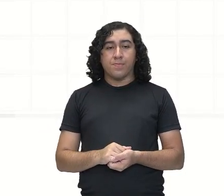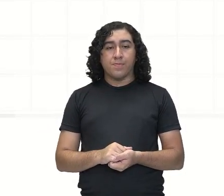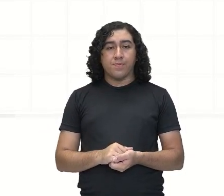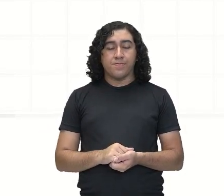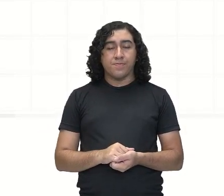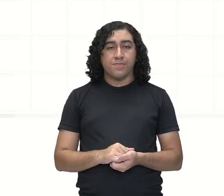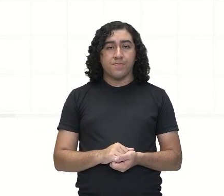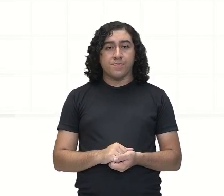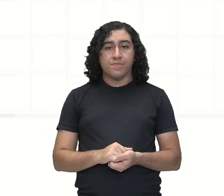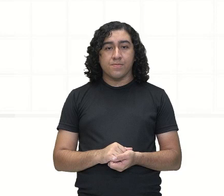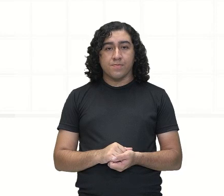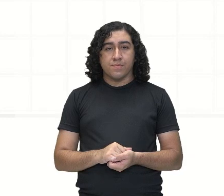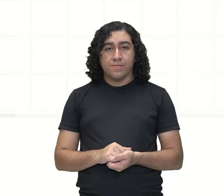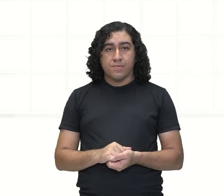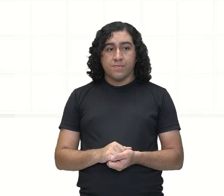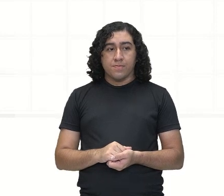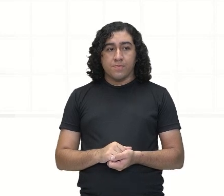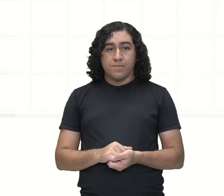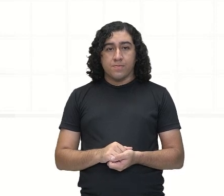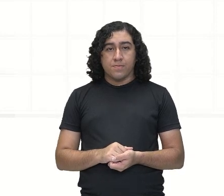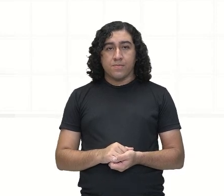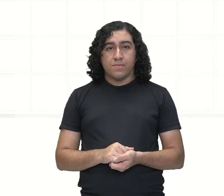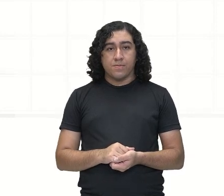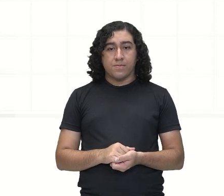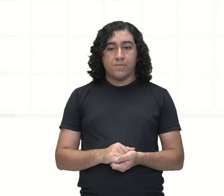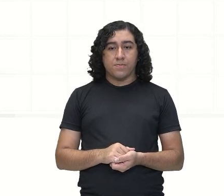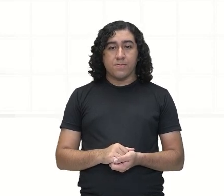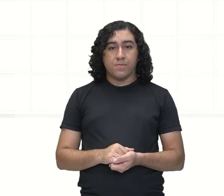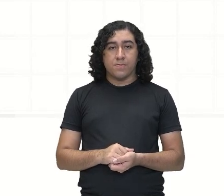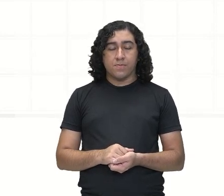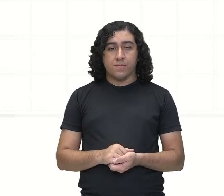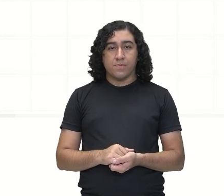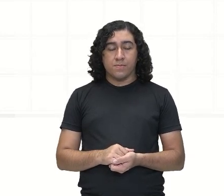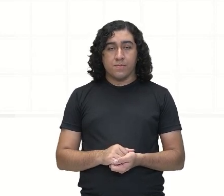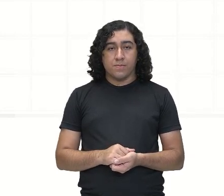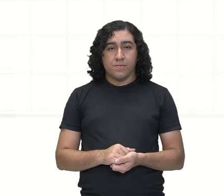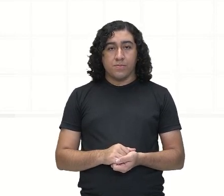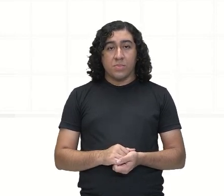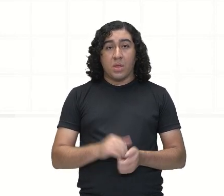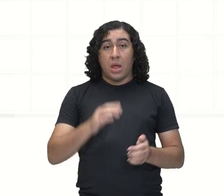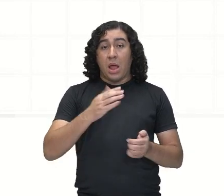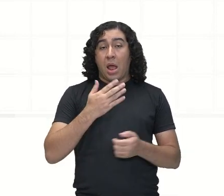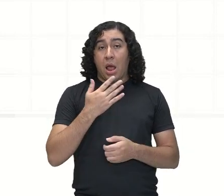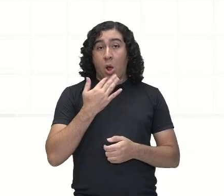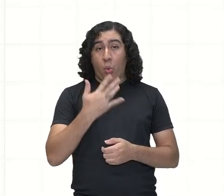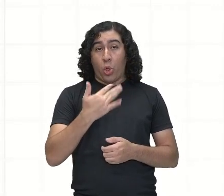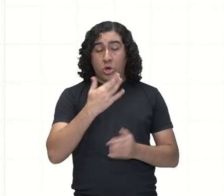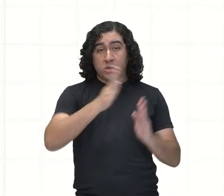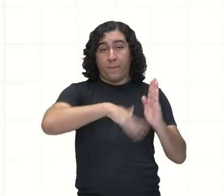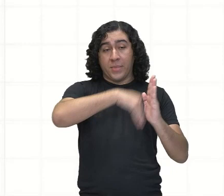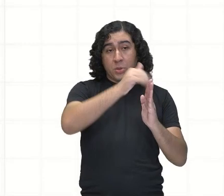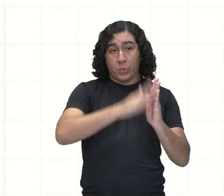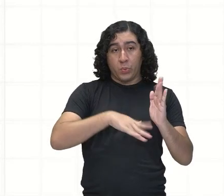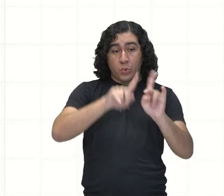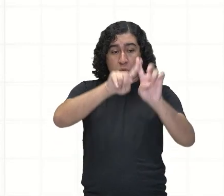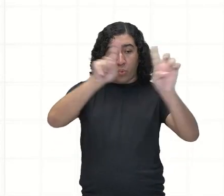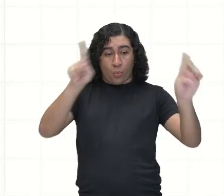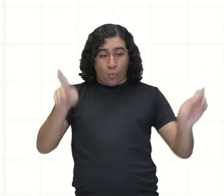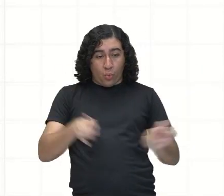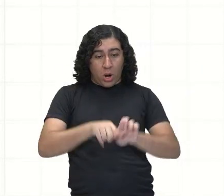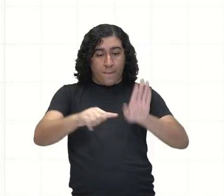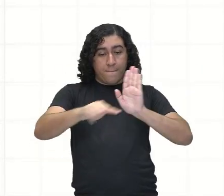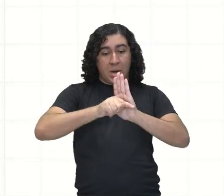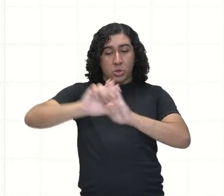diferença é essa área que foi pintada colorida na volta. Legal, né? Então,